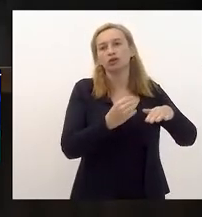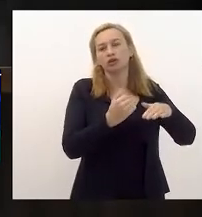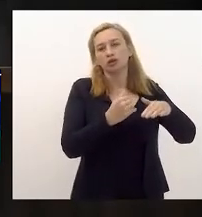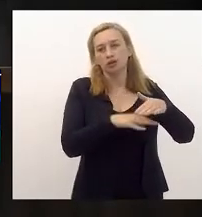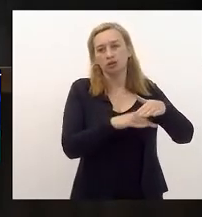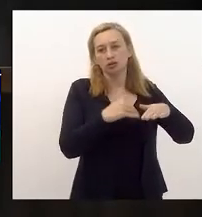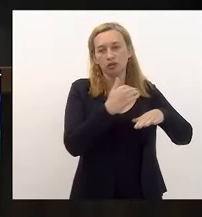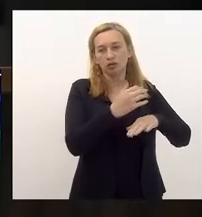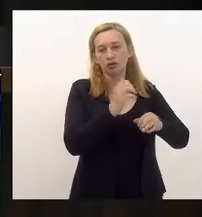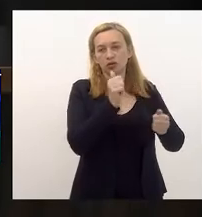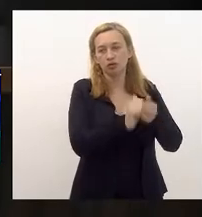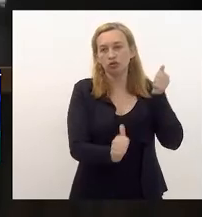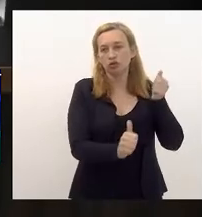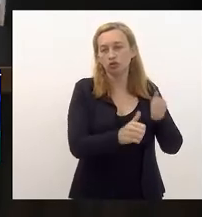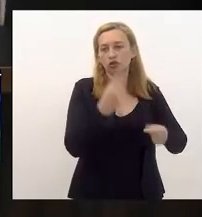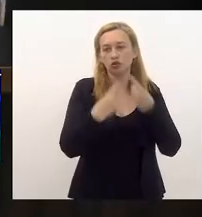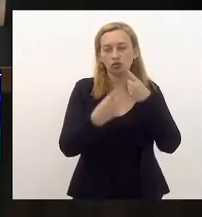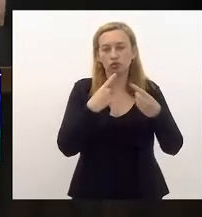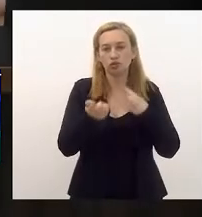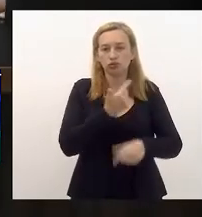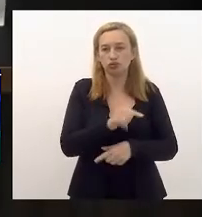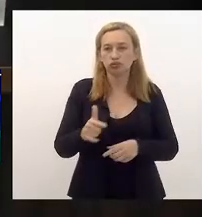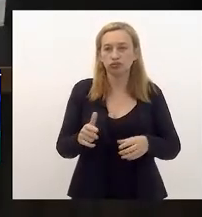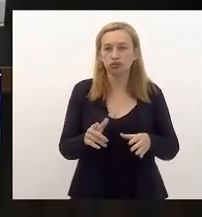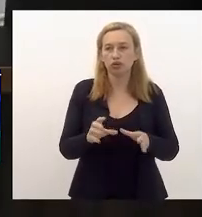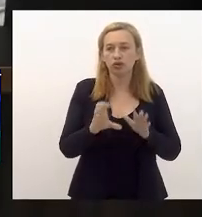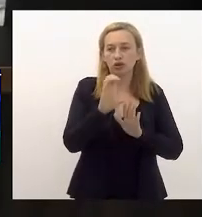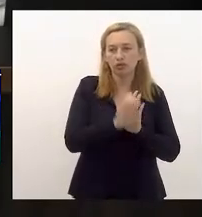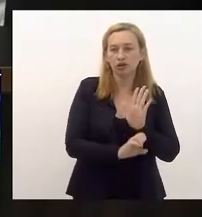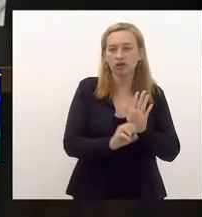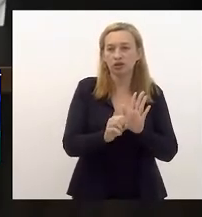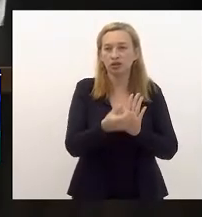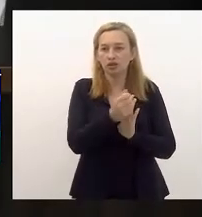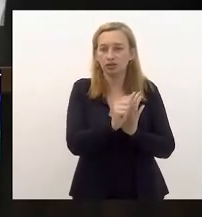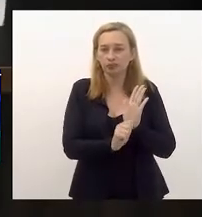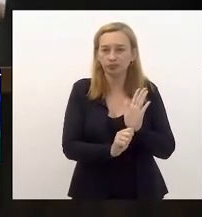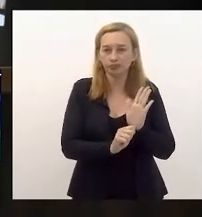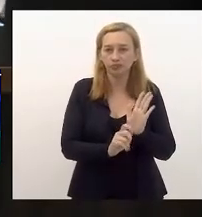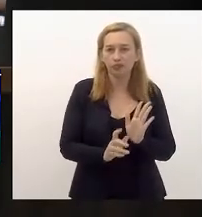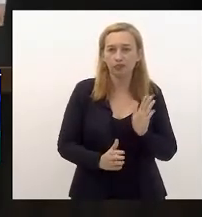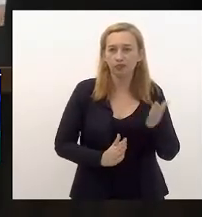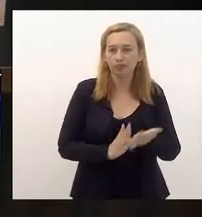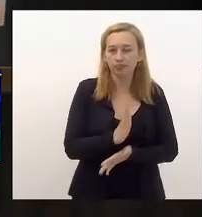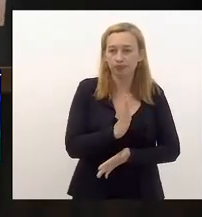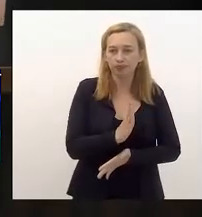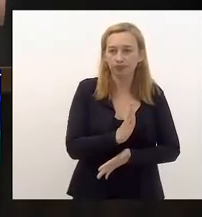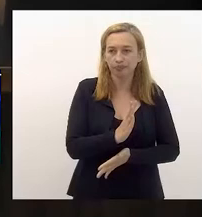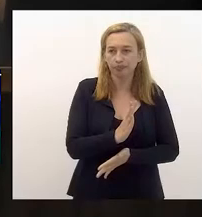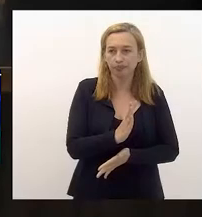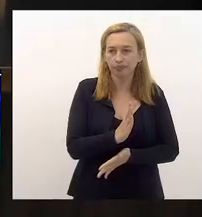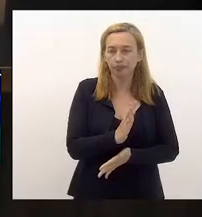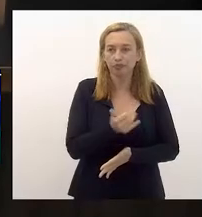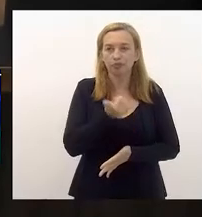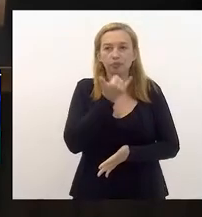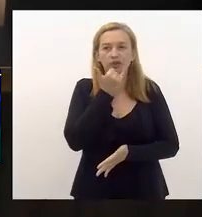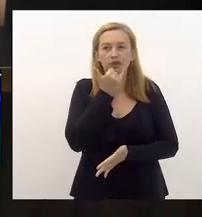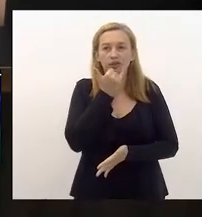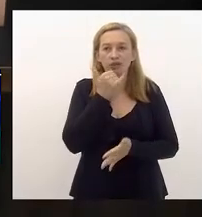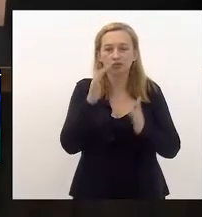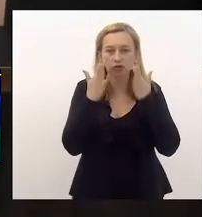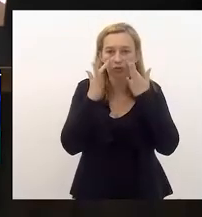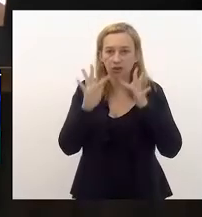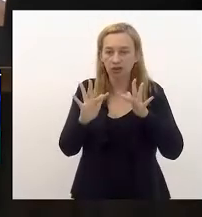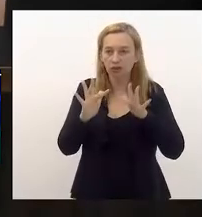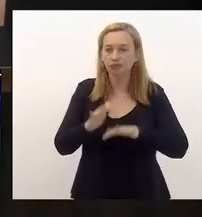discussão, não havendo o que queira discutir, se é da discussão, em votação, em emenda de redação. Os senhores que aprovam permanecem como estão. Ah, perdão. O presidente chama a